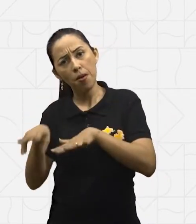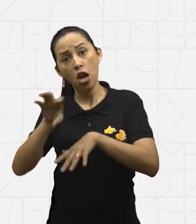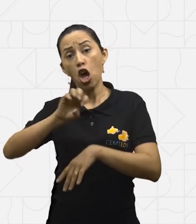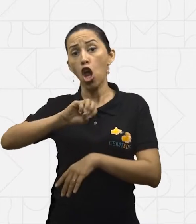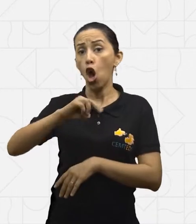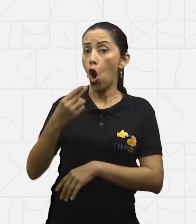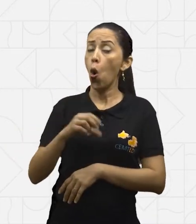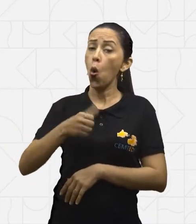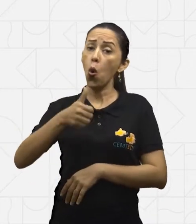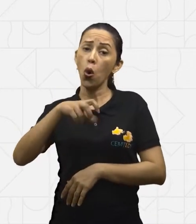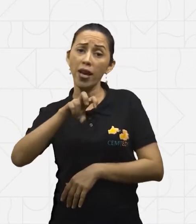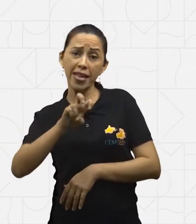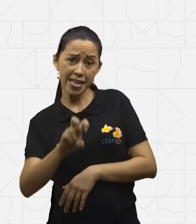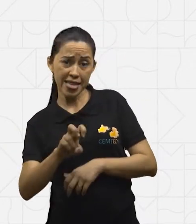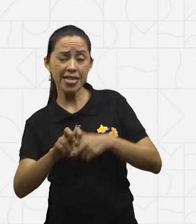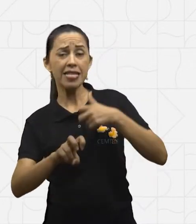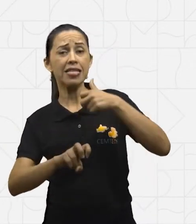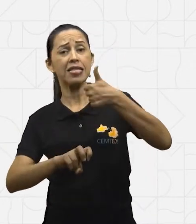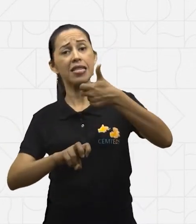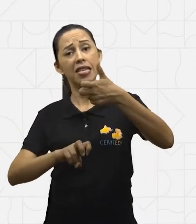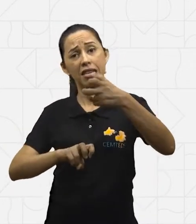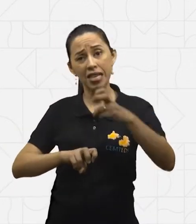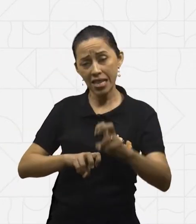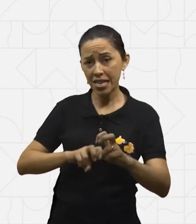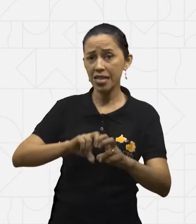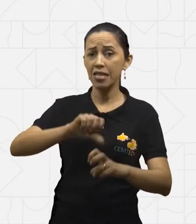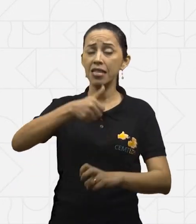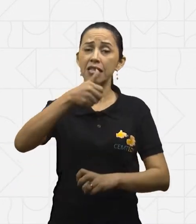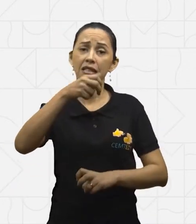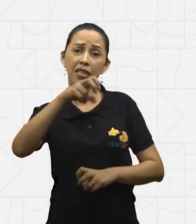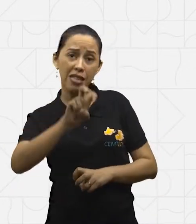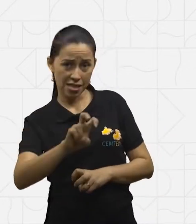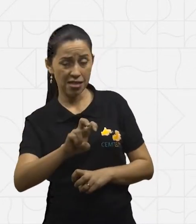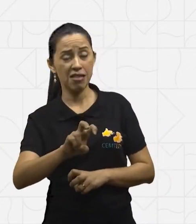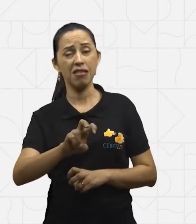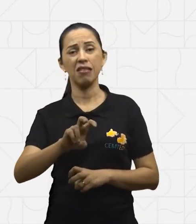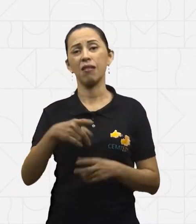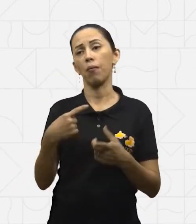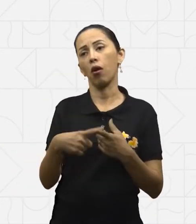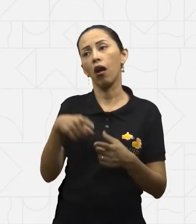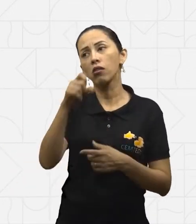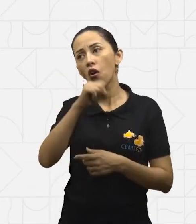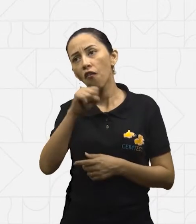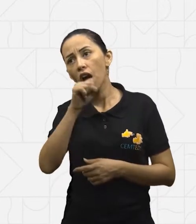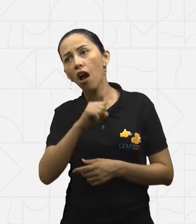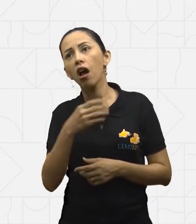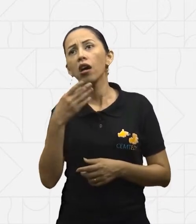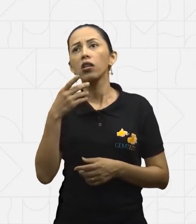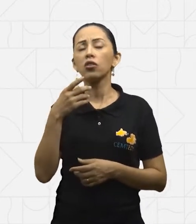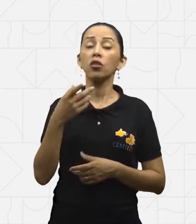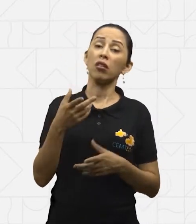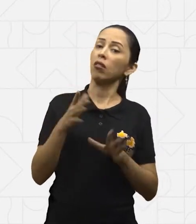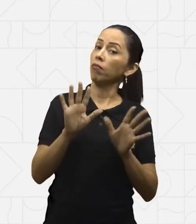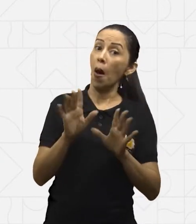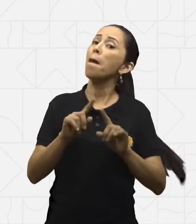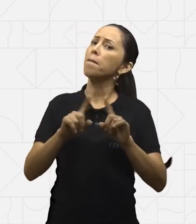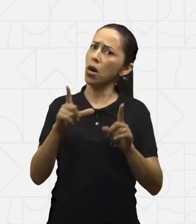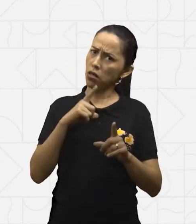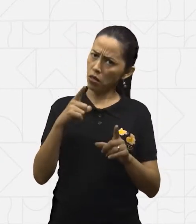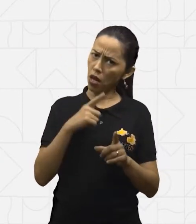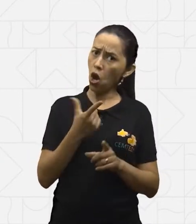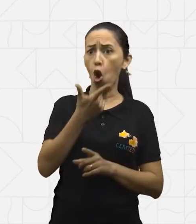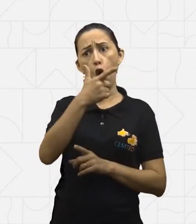sorvete, pirulitos. Mas a gente tem outras sobremesas que podem ser consumidas todo dia. a gente pode